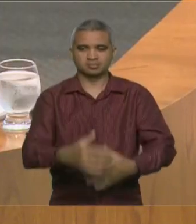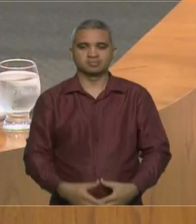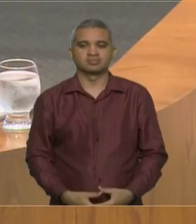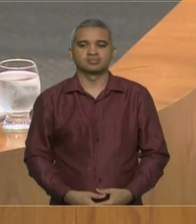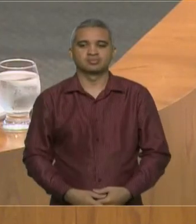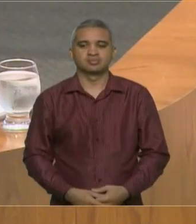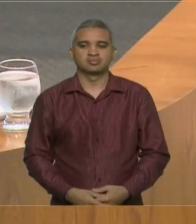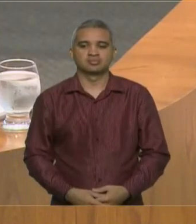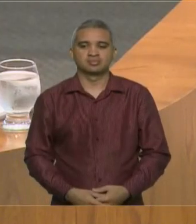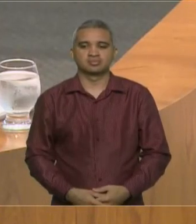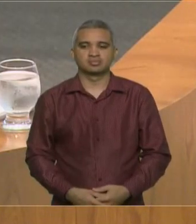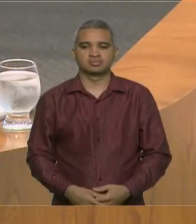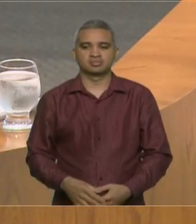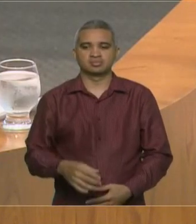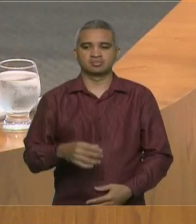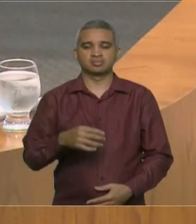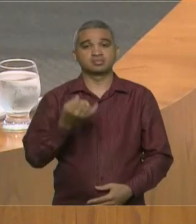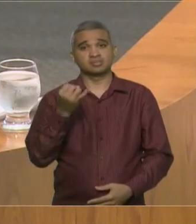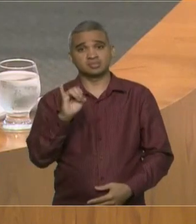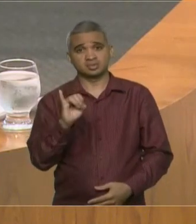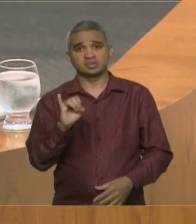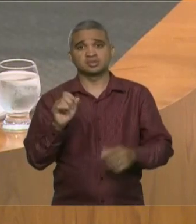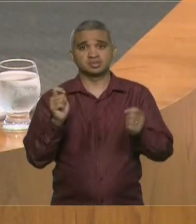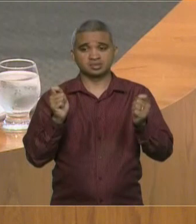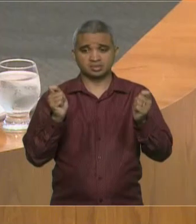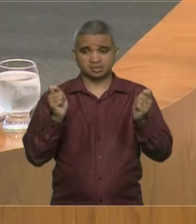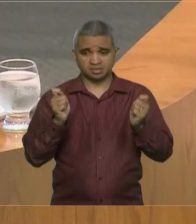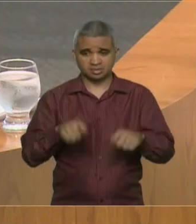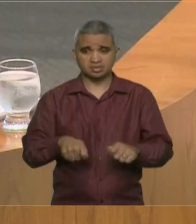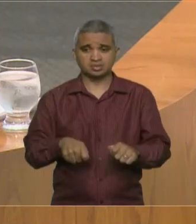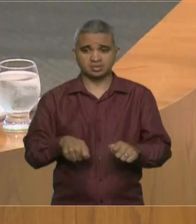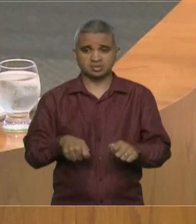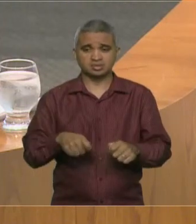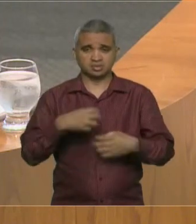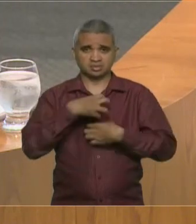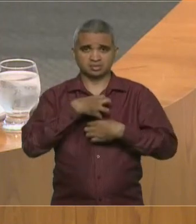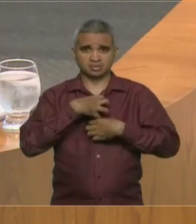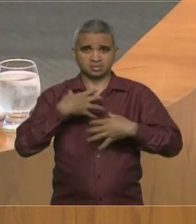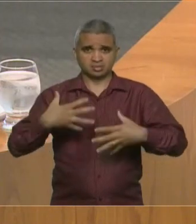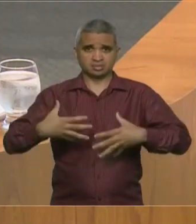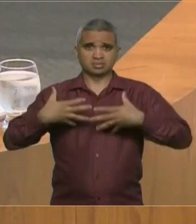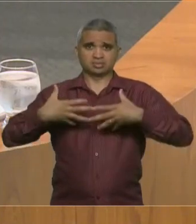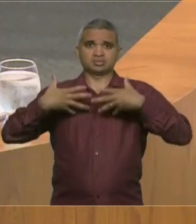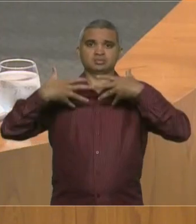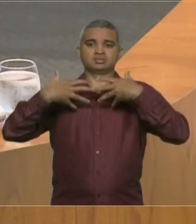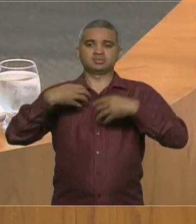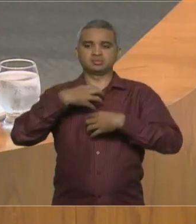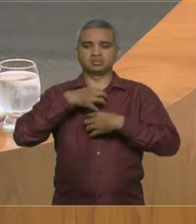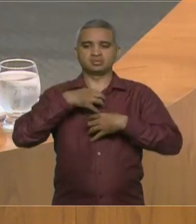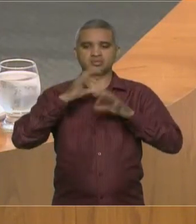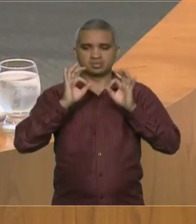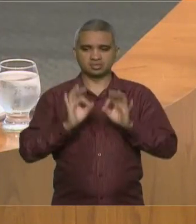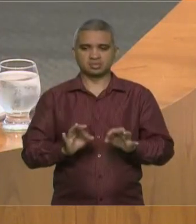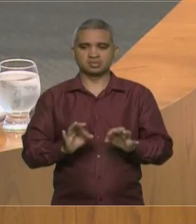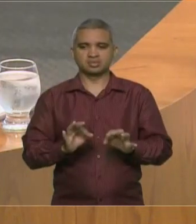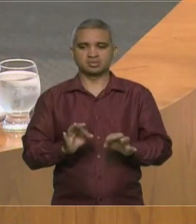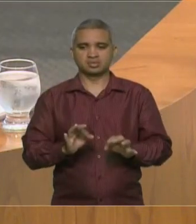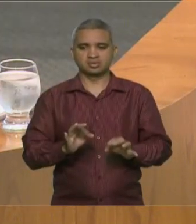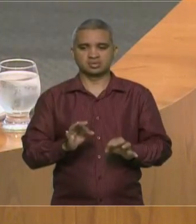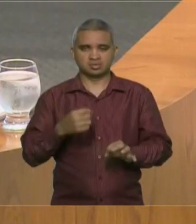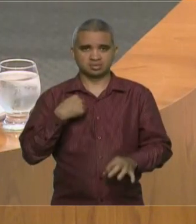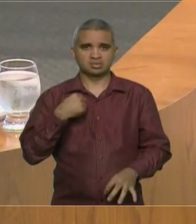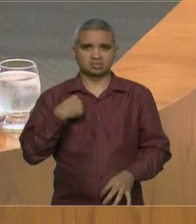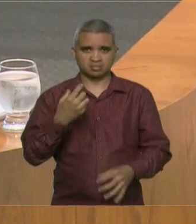tivesse, dependendo da letra, se fosse algo que me edifica, com certeza, eu não me